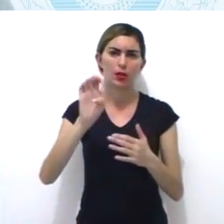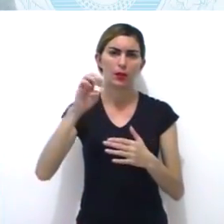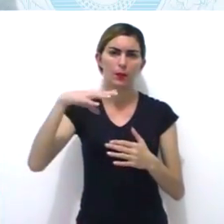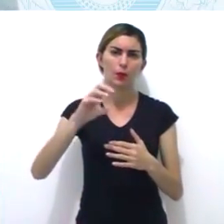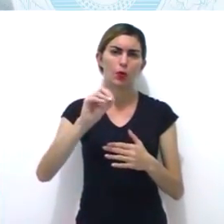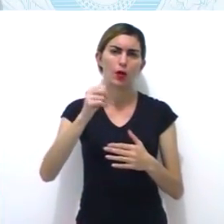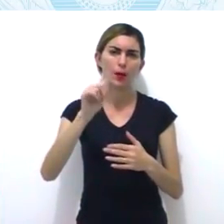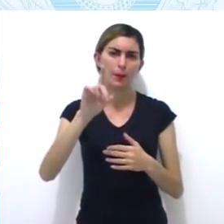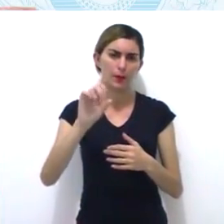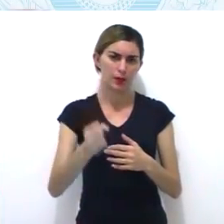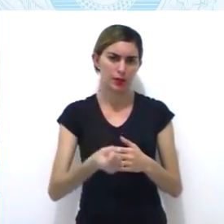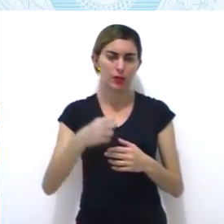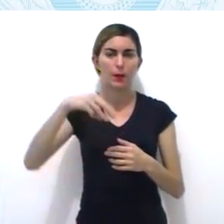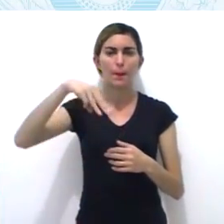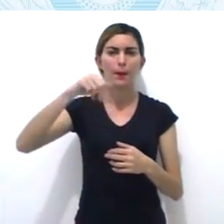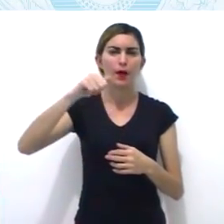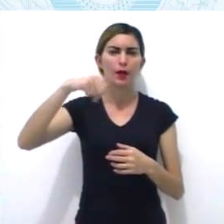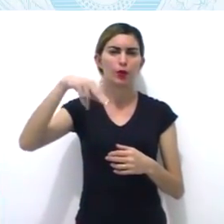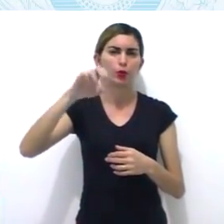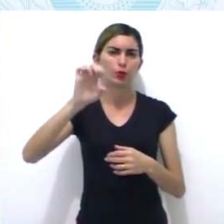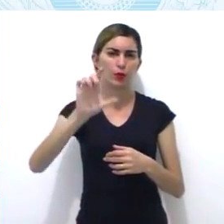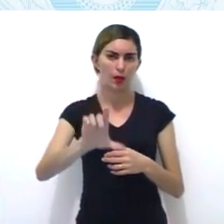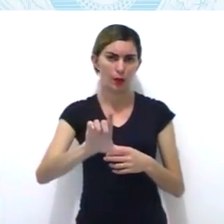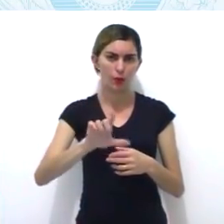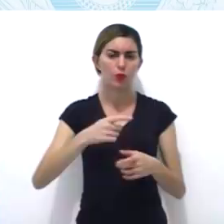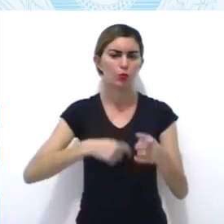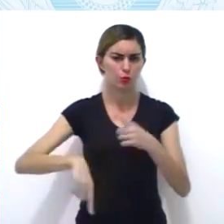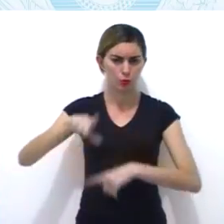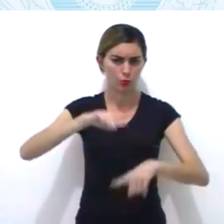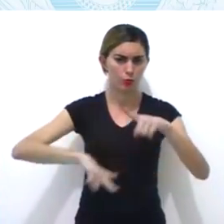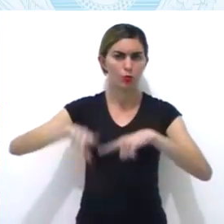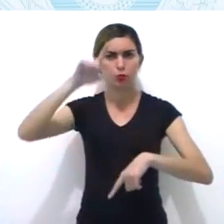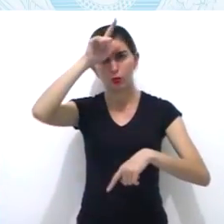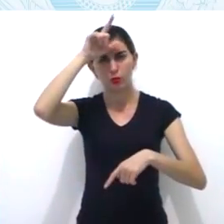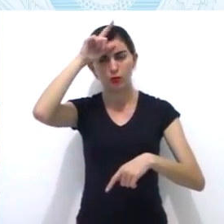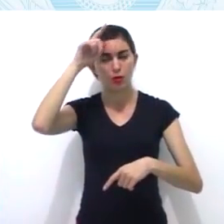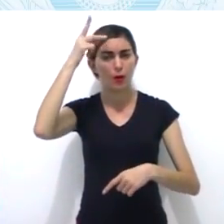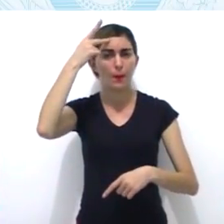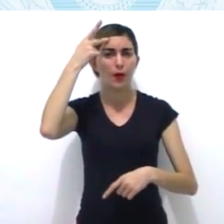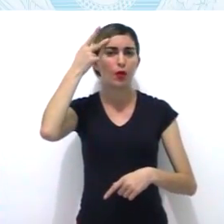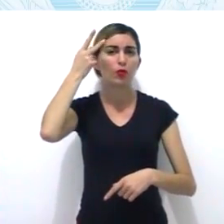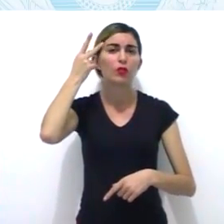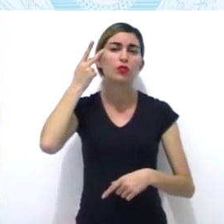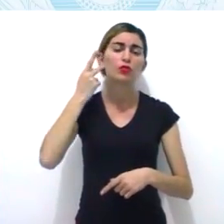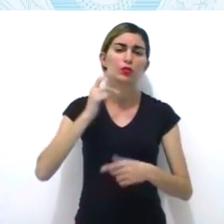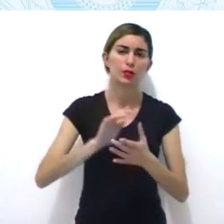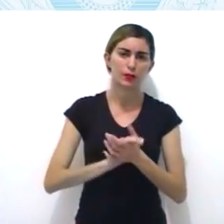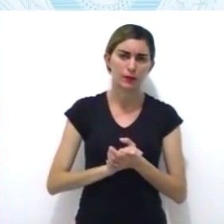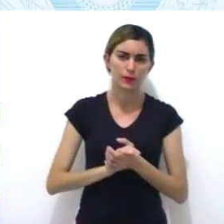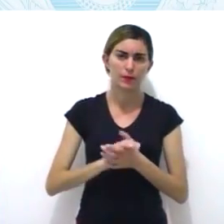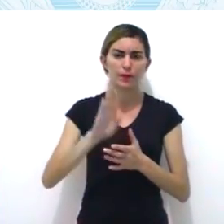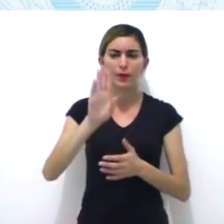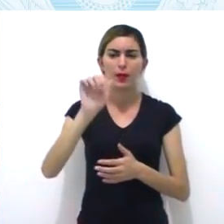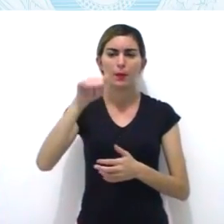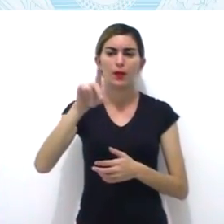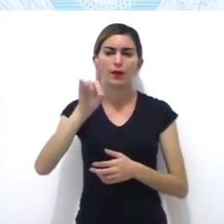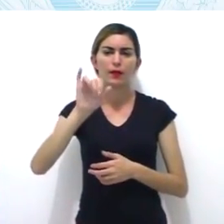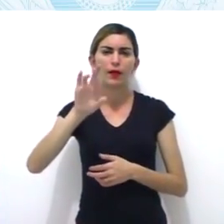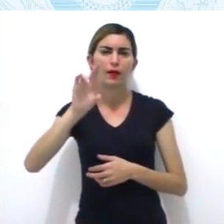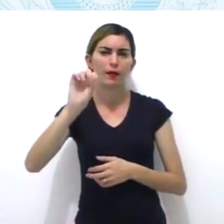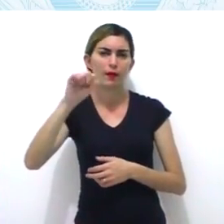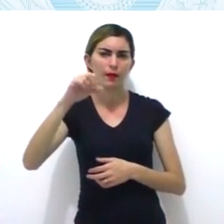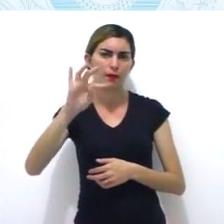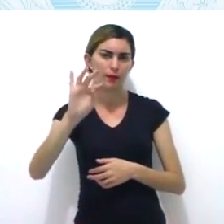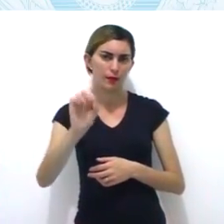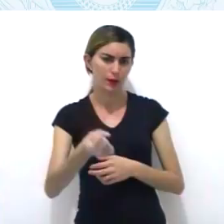Bandeirante Borba Gato. Principais consequências. Os paulistas foram derrotados. Quem acorou a